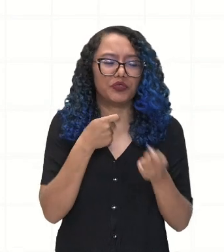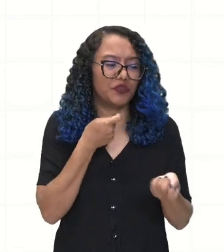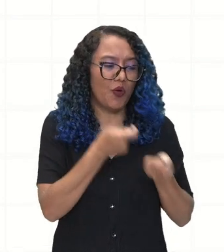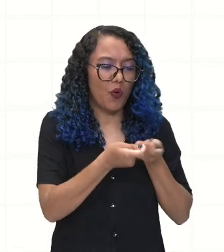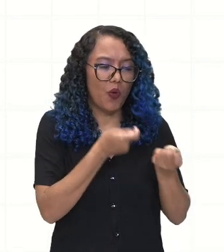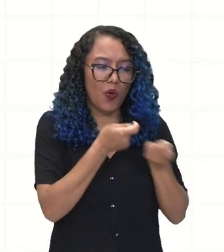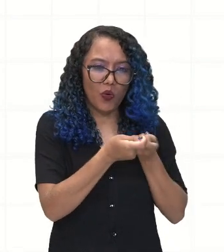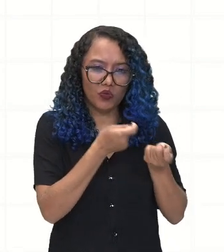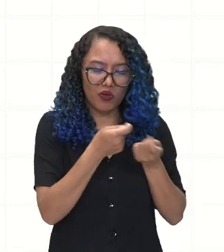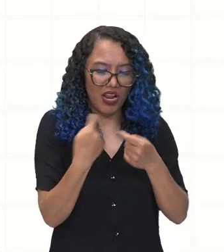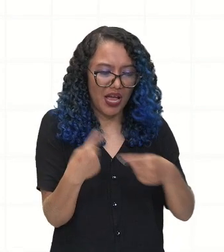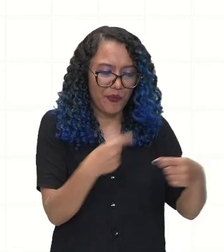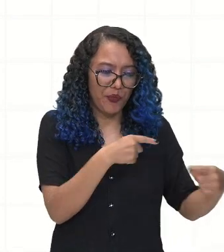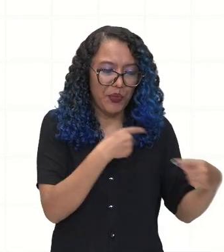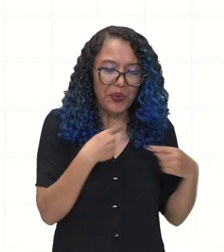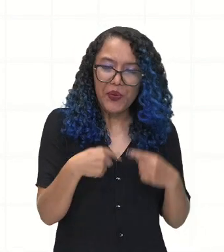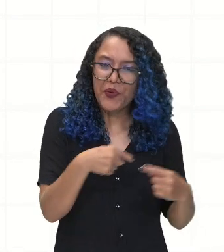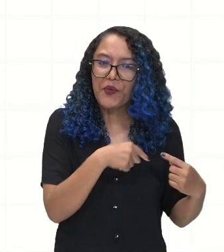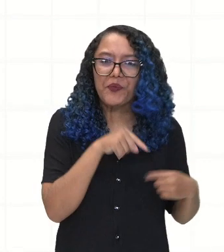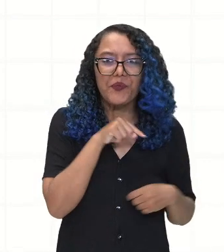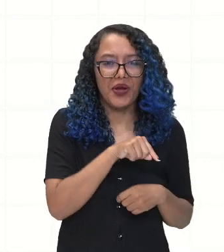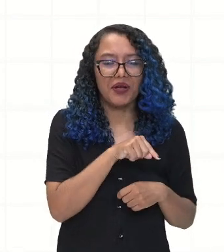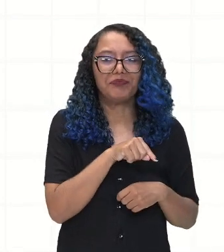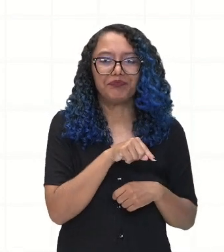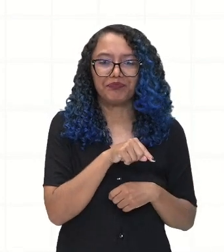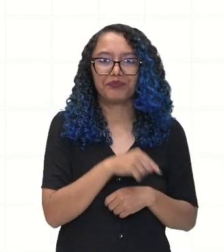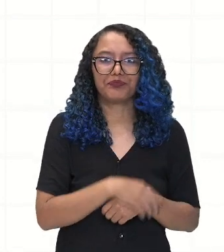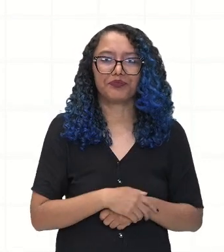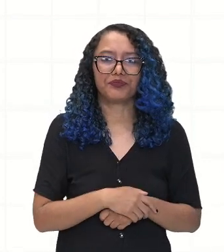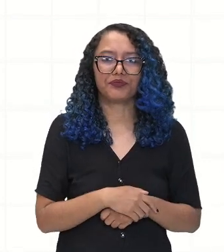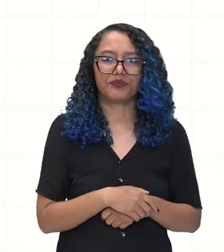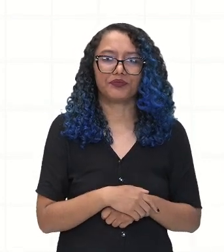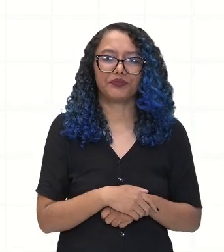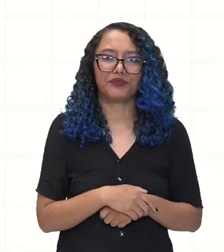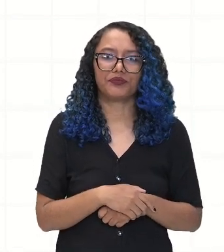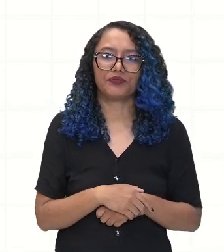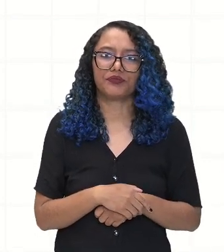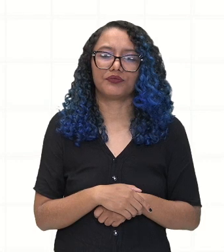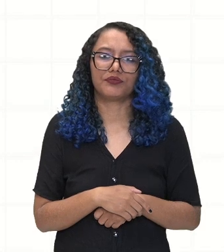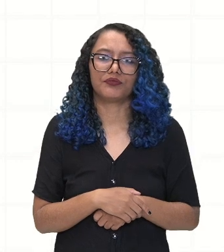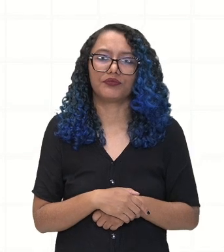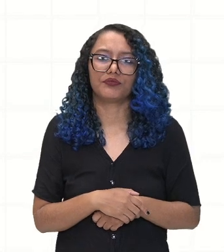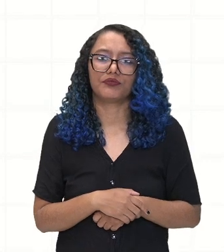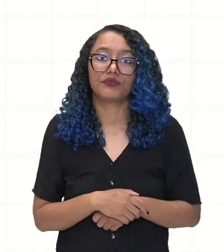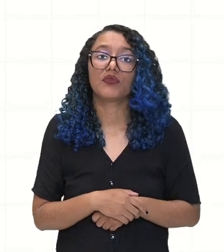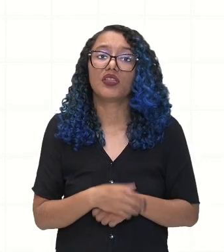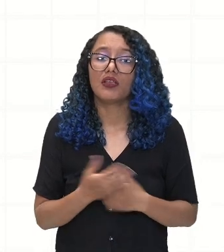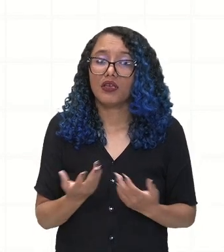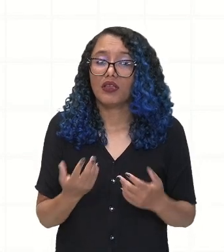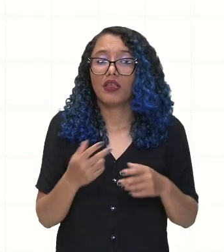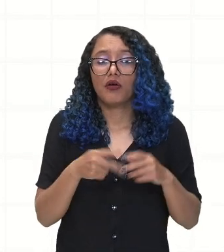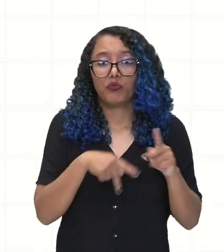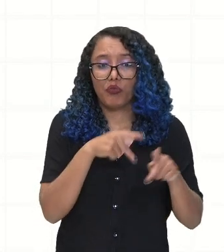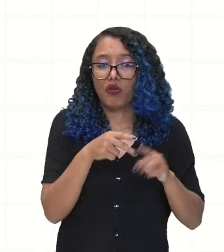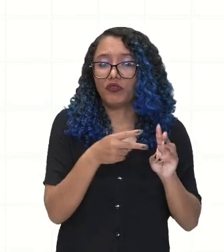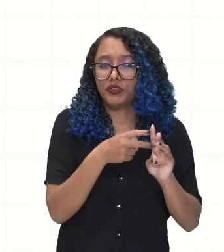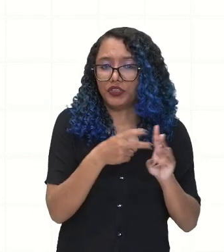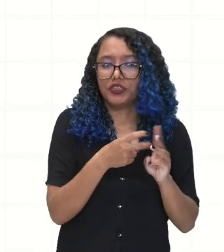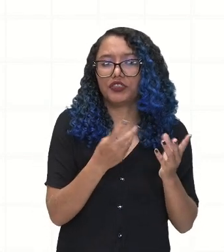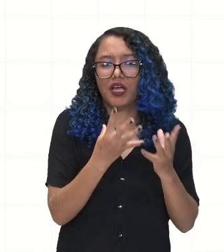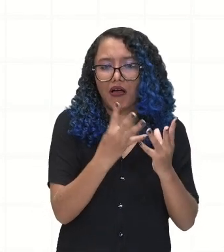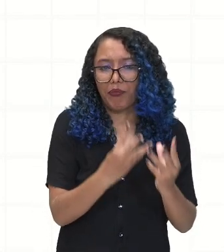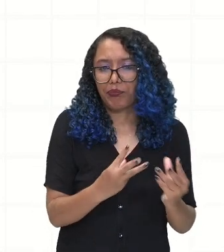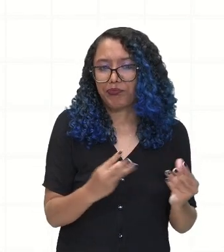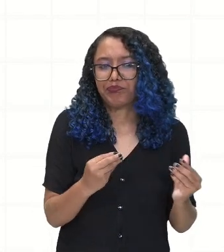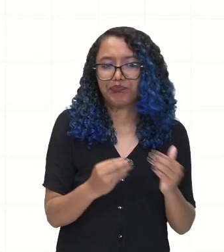esses conflitos que estavam acontecendo. Os povos indígenas foram sendo dizimados com o crescimento das